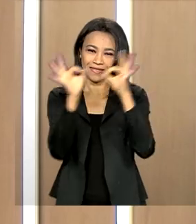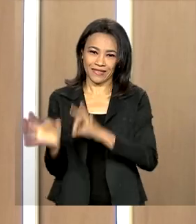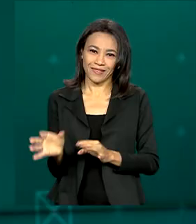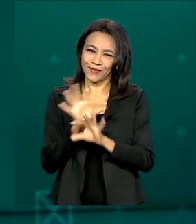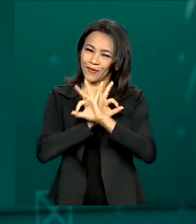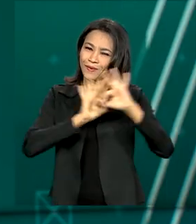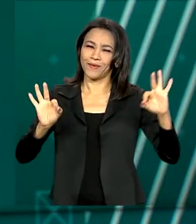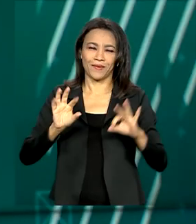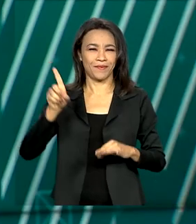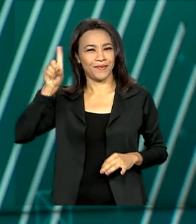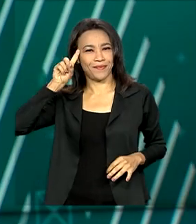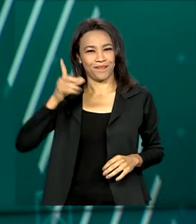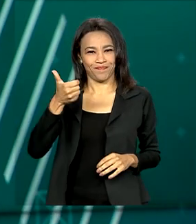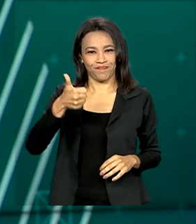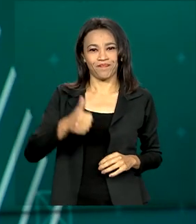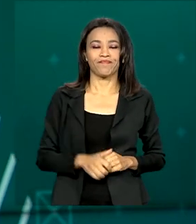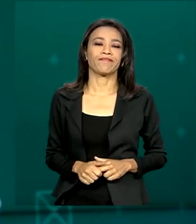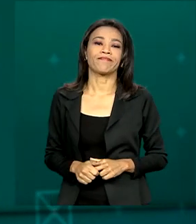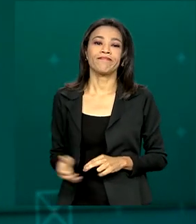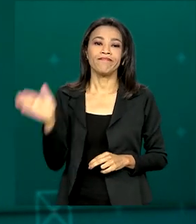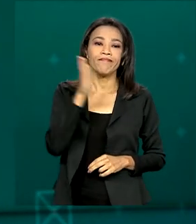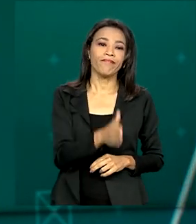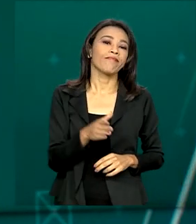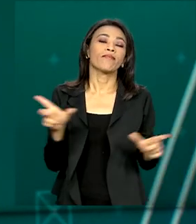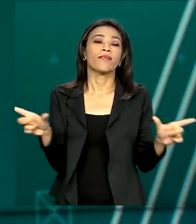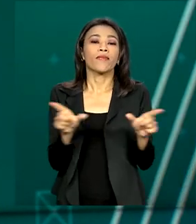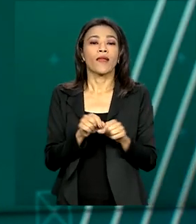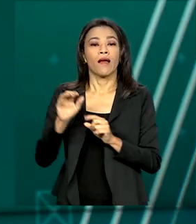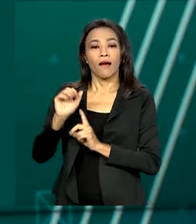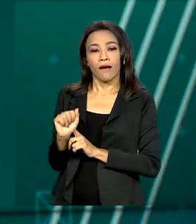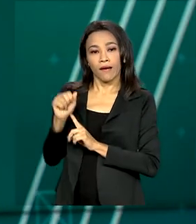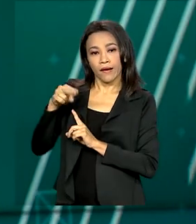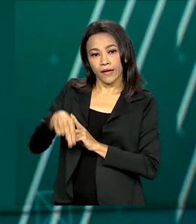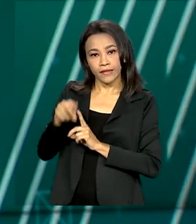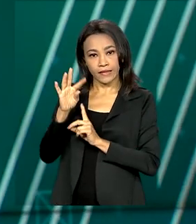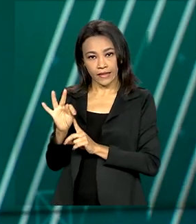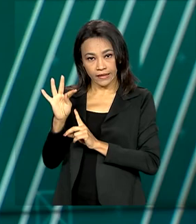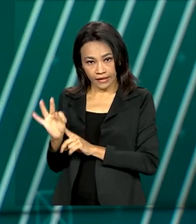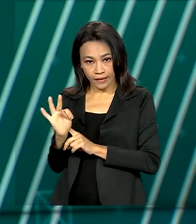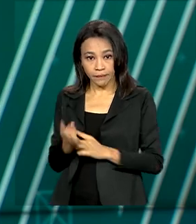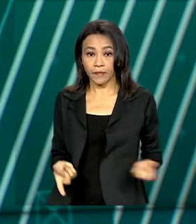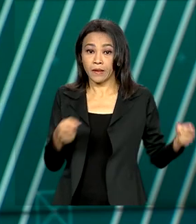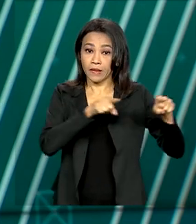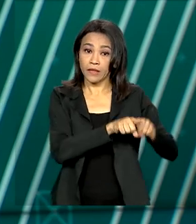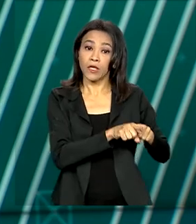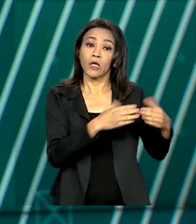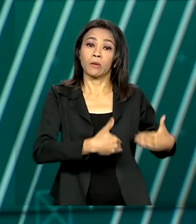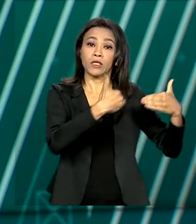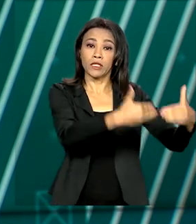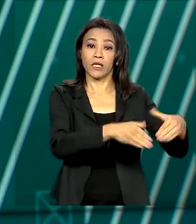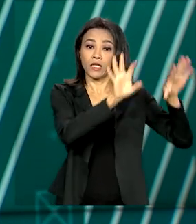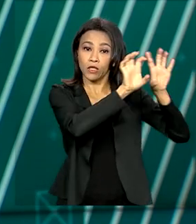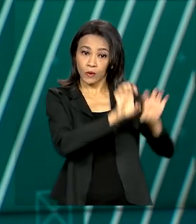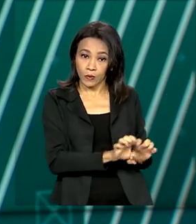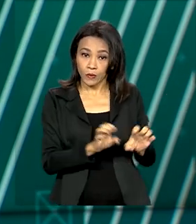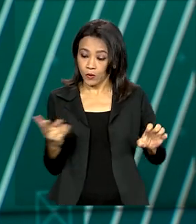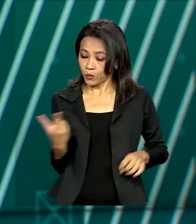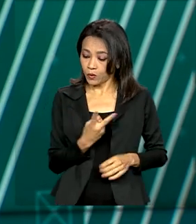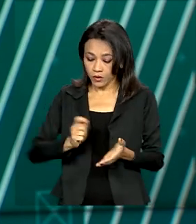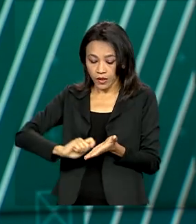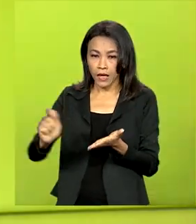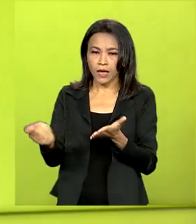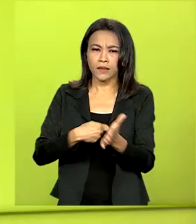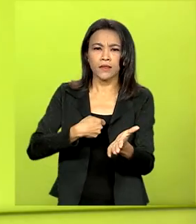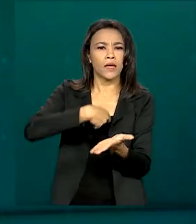ótimo dia. A Agência Nacional de Transportes Terrestres e o Ministério da Infraestrutura assinaram a autorização